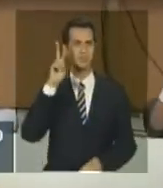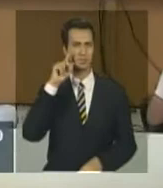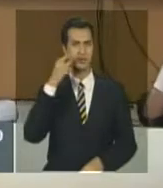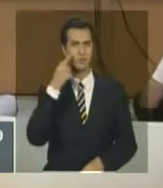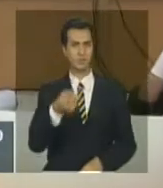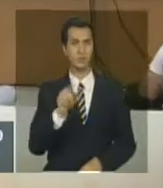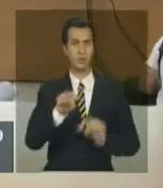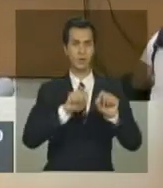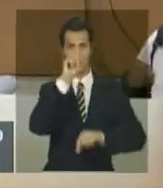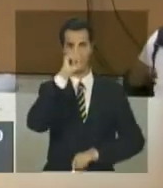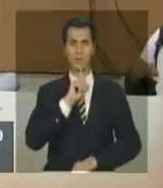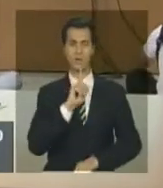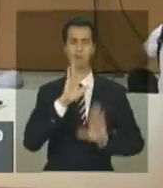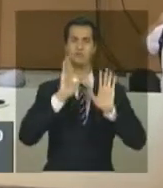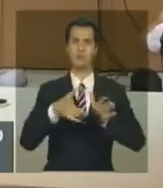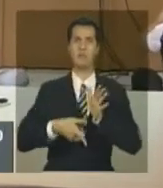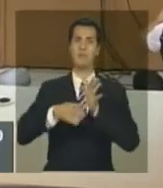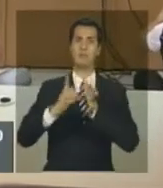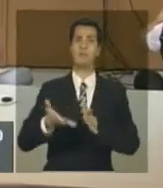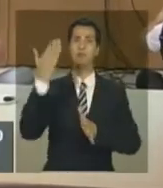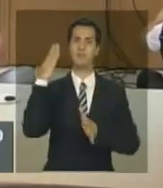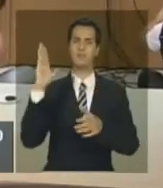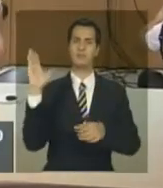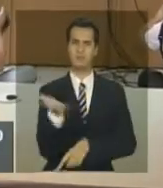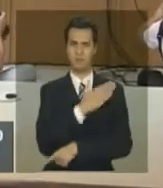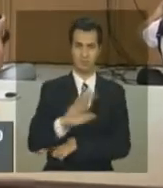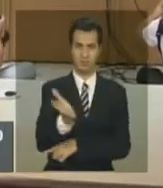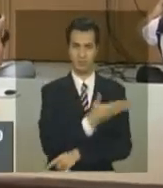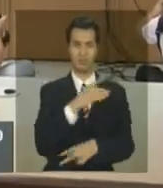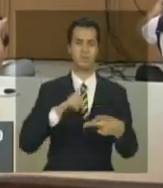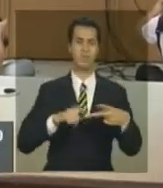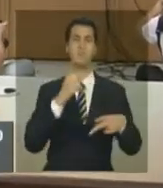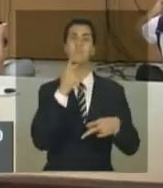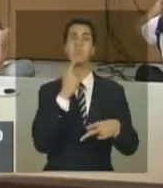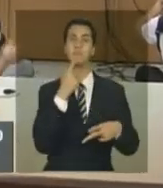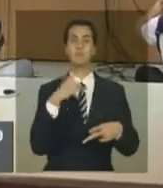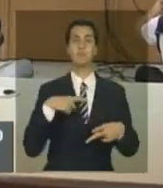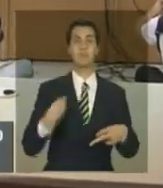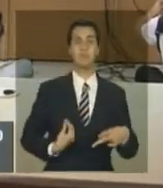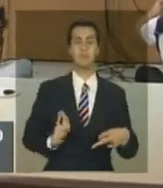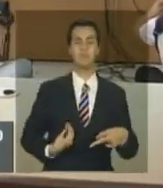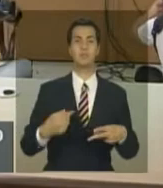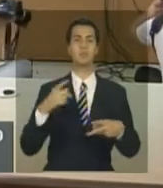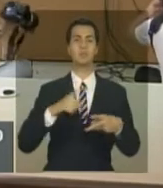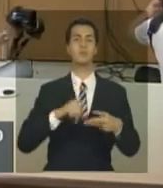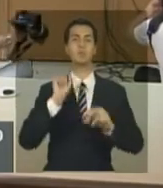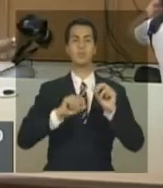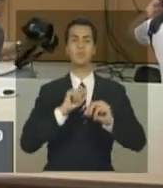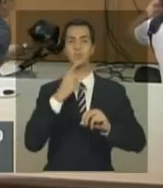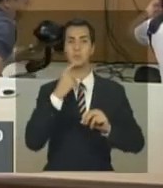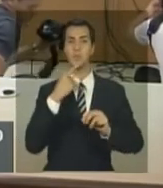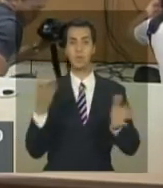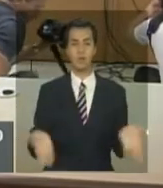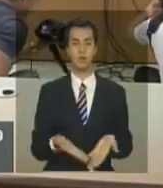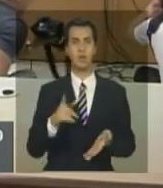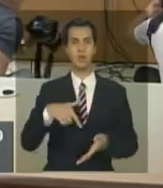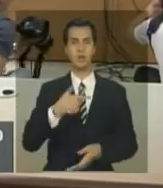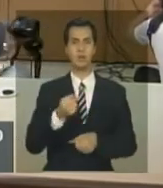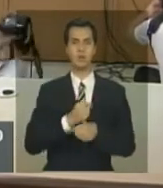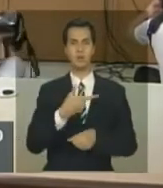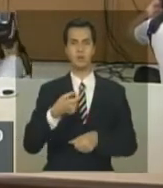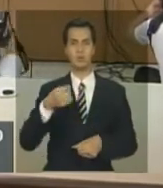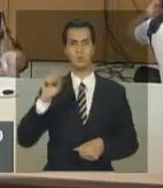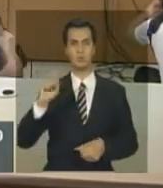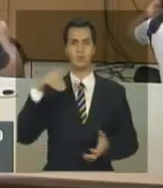desmatado em verde o que ainda tem de remanescente e em vermelho nós estamos destacando o que foi desmatado nesse período de 2008 a